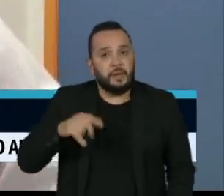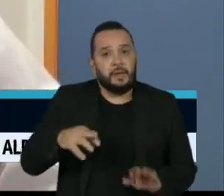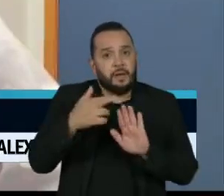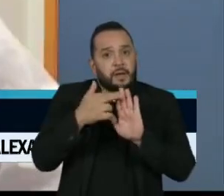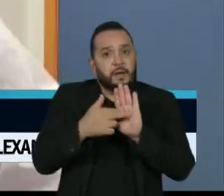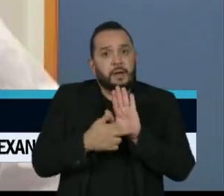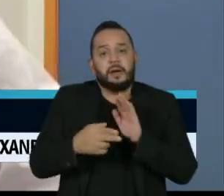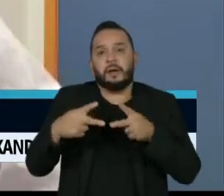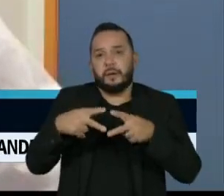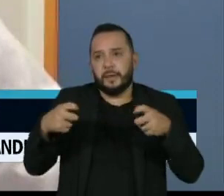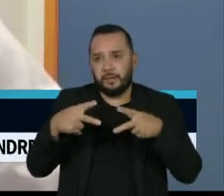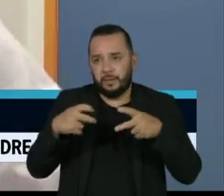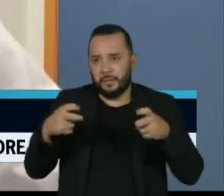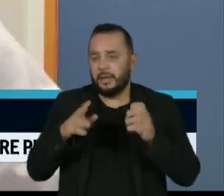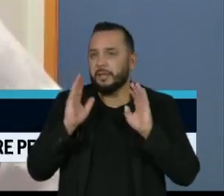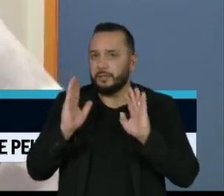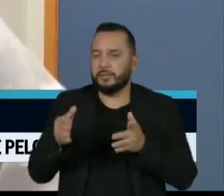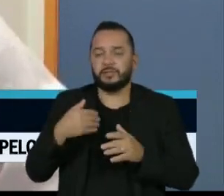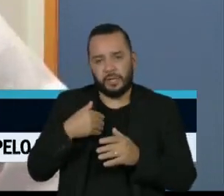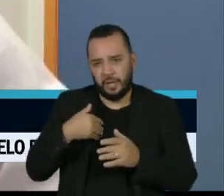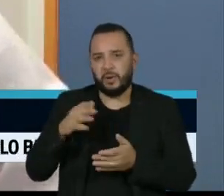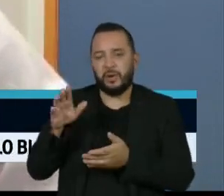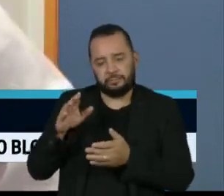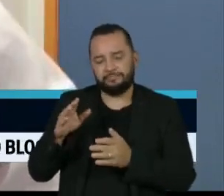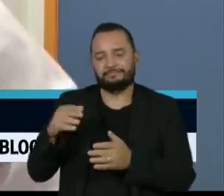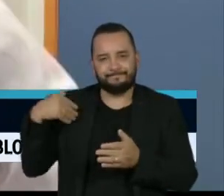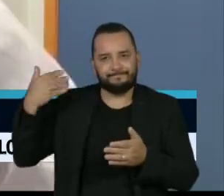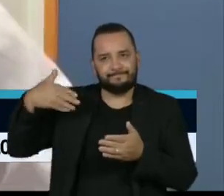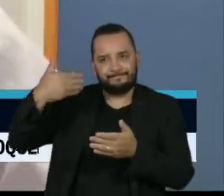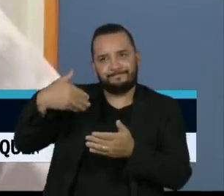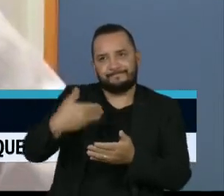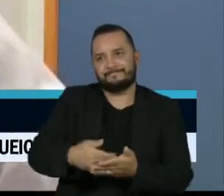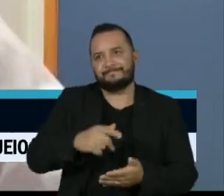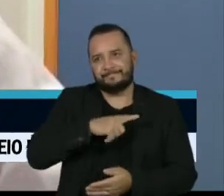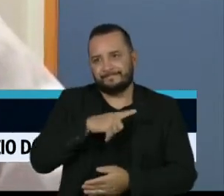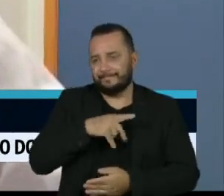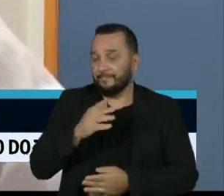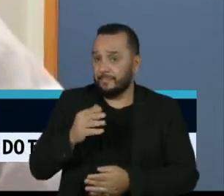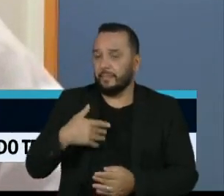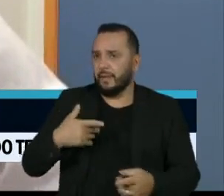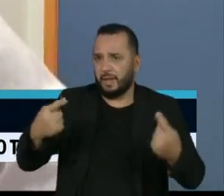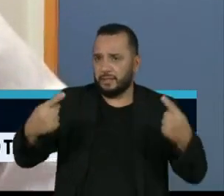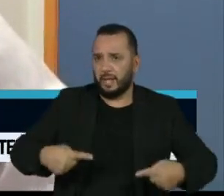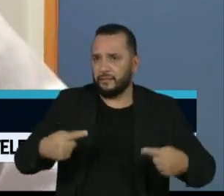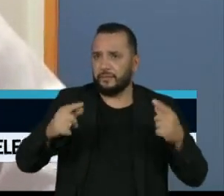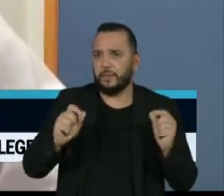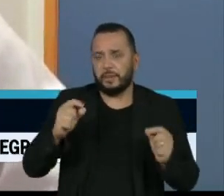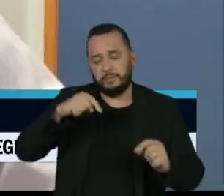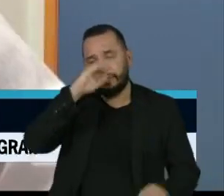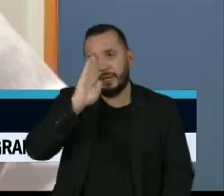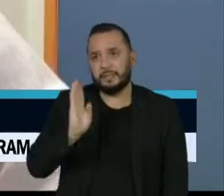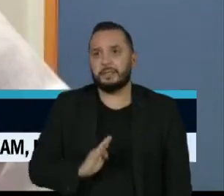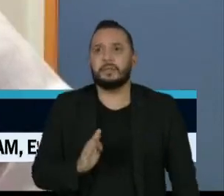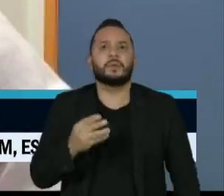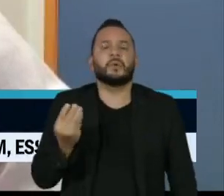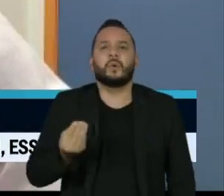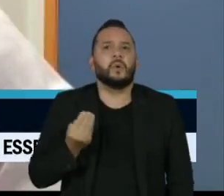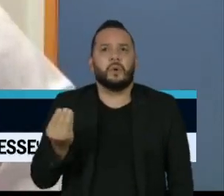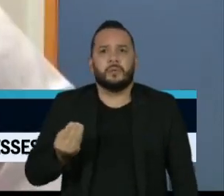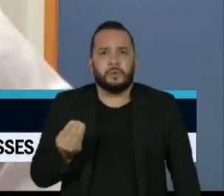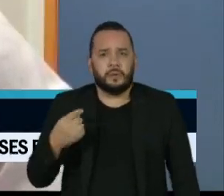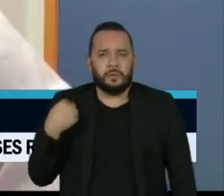segue até de outros governos. E o grande desafio aí para o Brasil é a gente